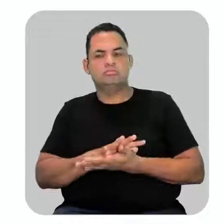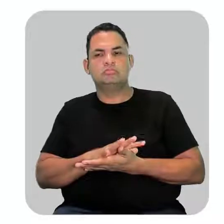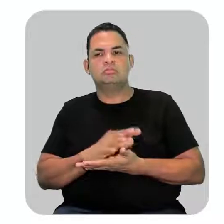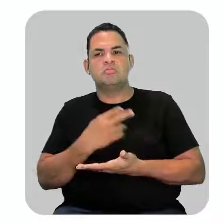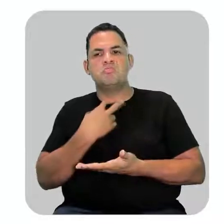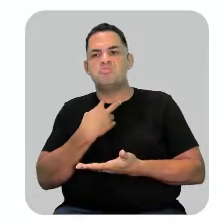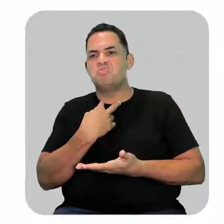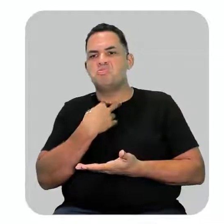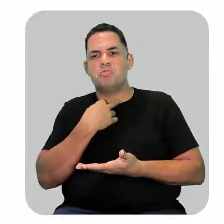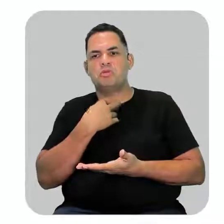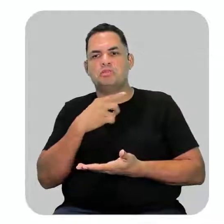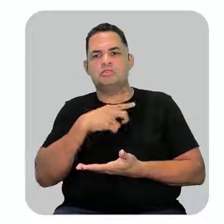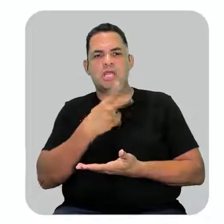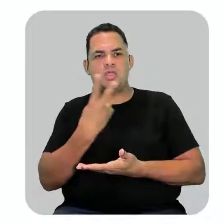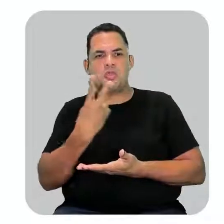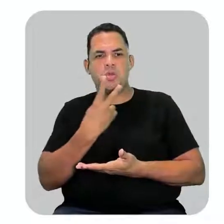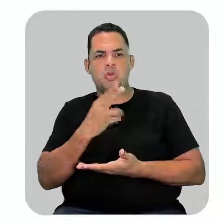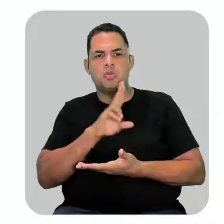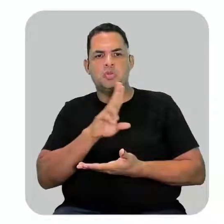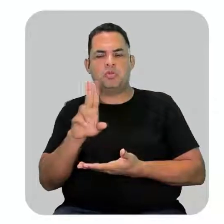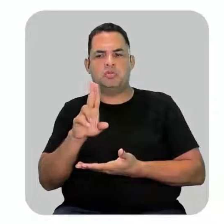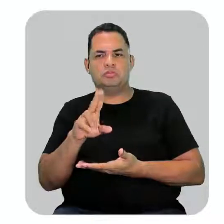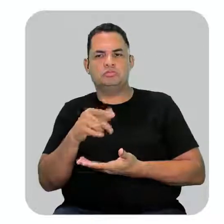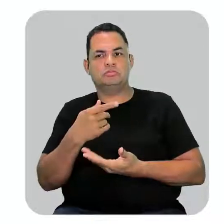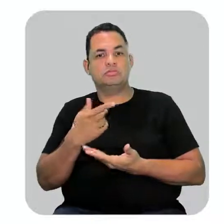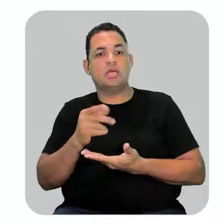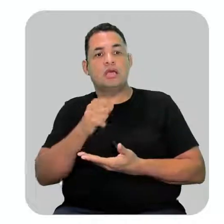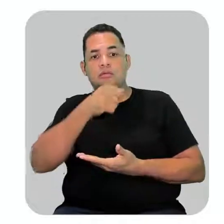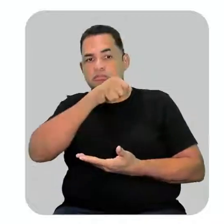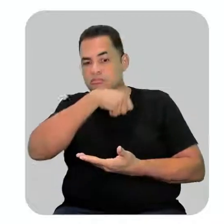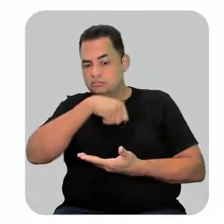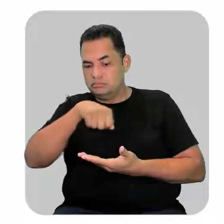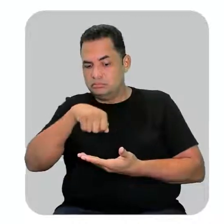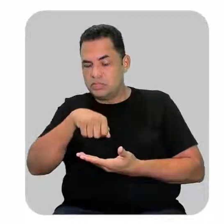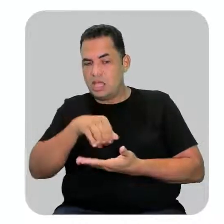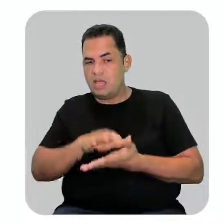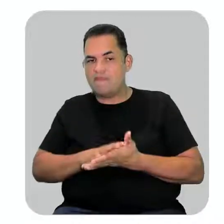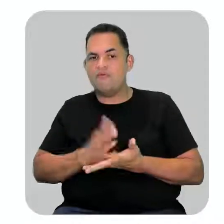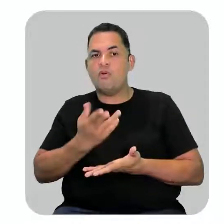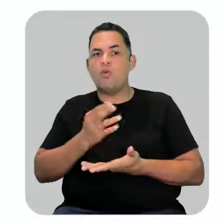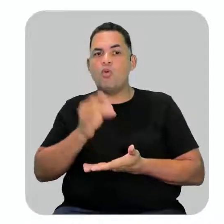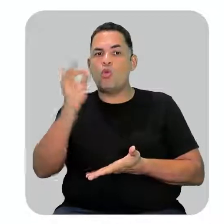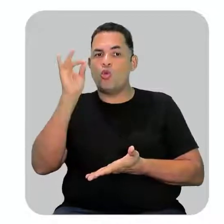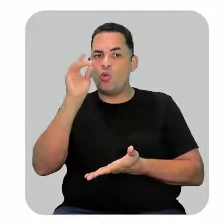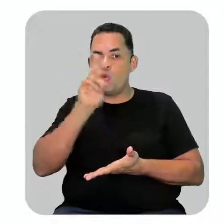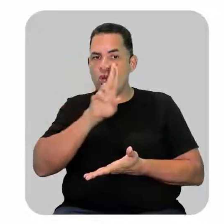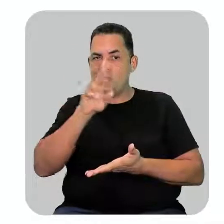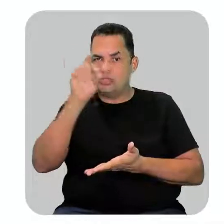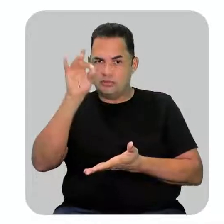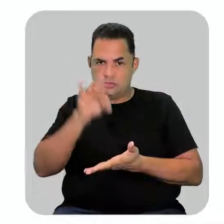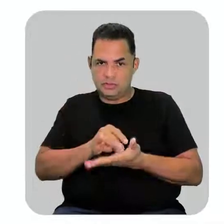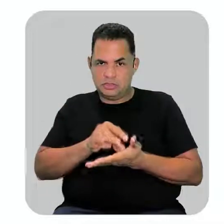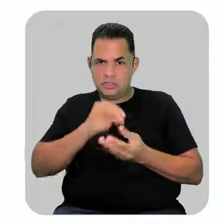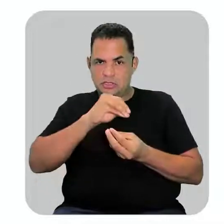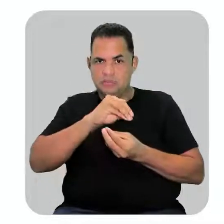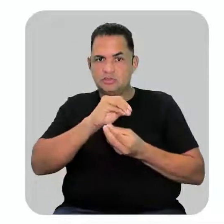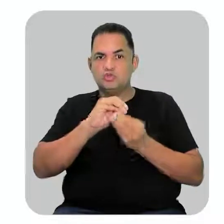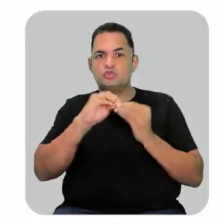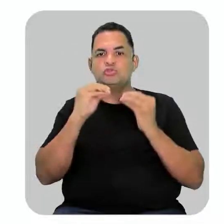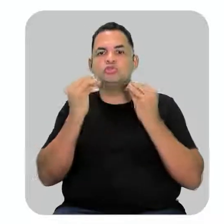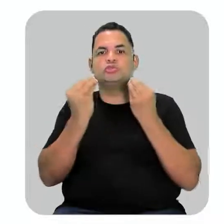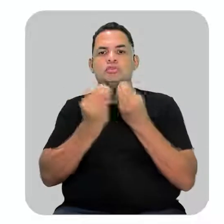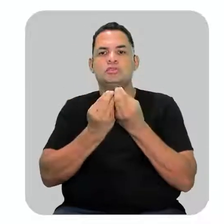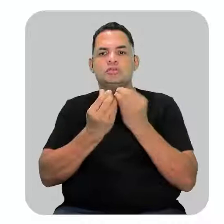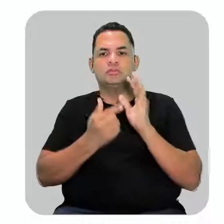dê a nomenclatura oficial da substância que apresenta a fórmula estrutural a seguir e aí a gente